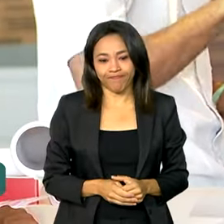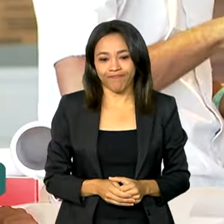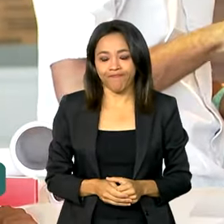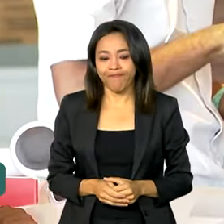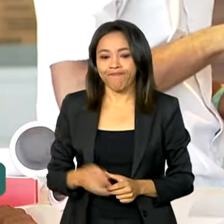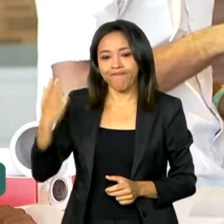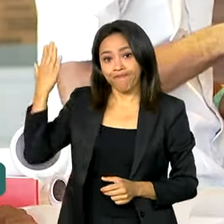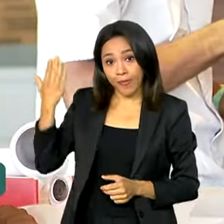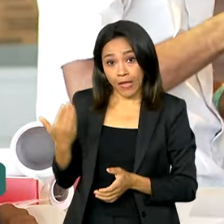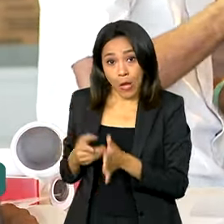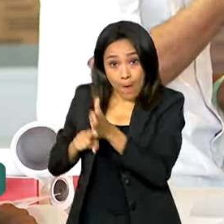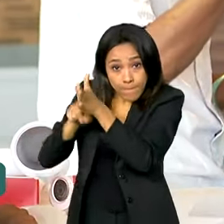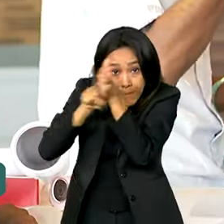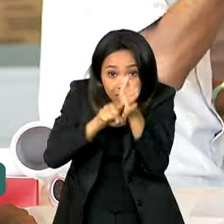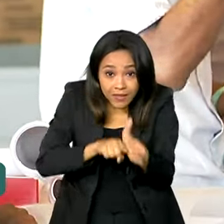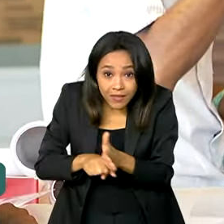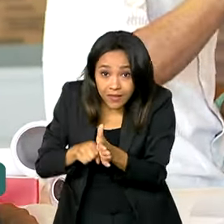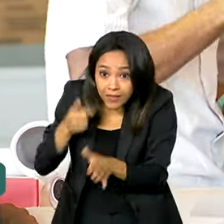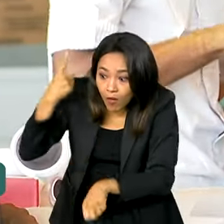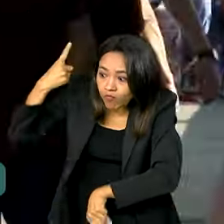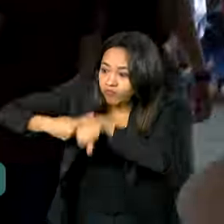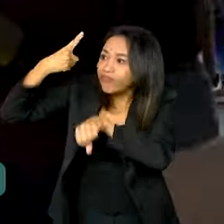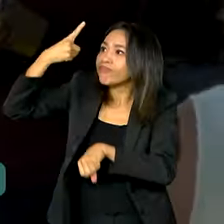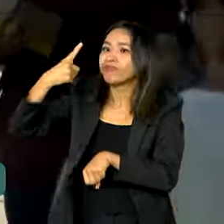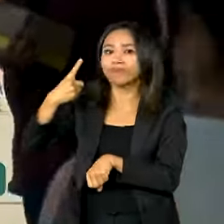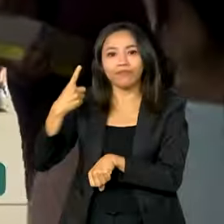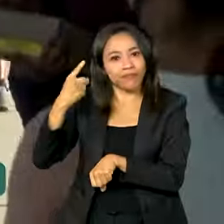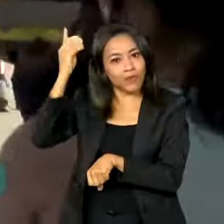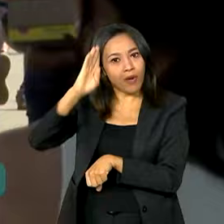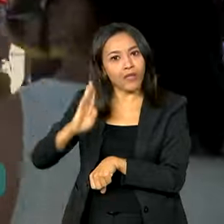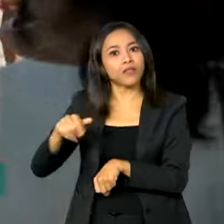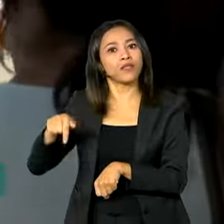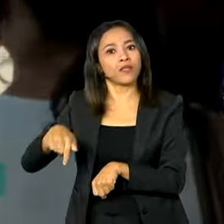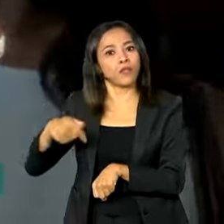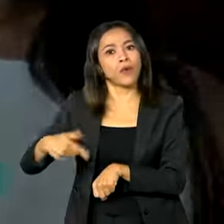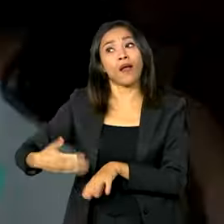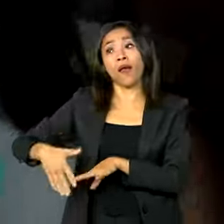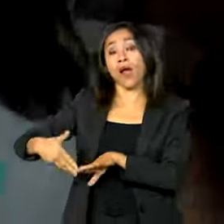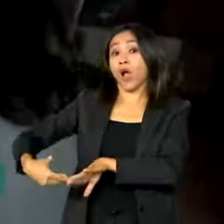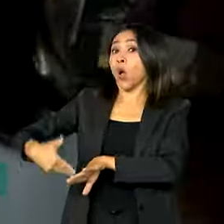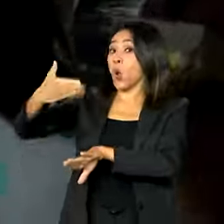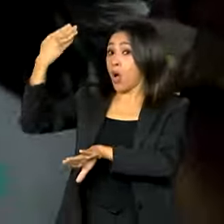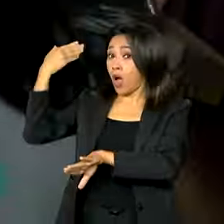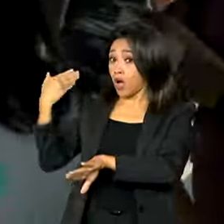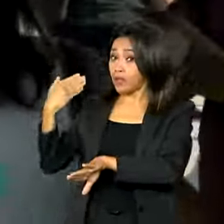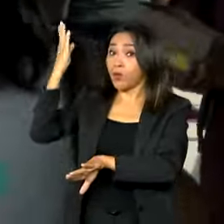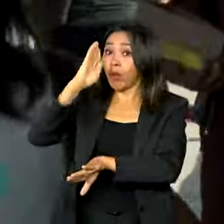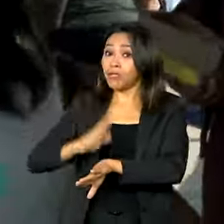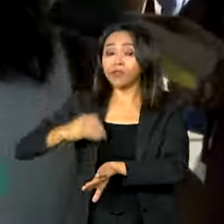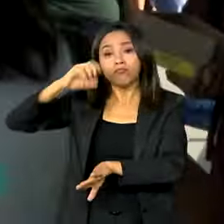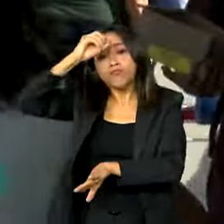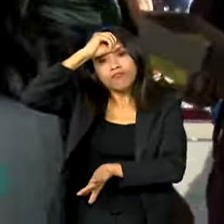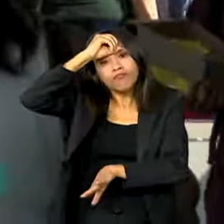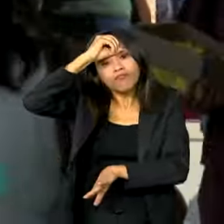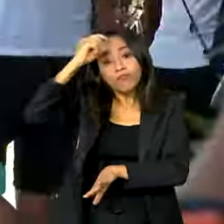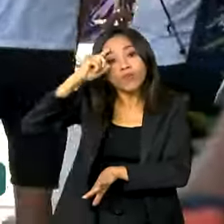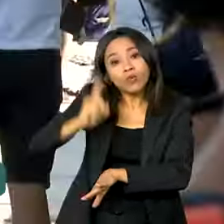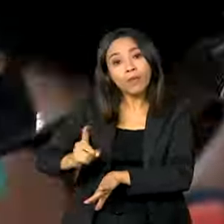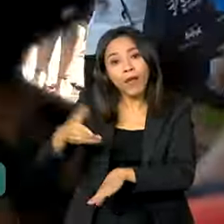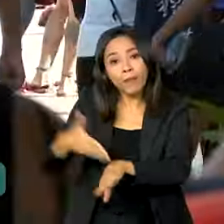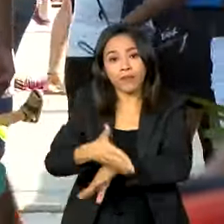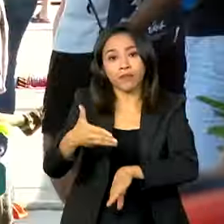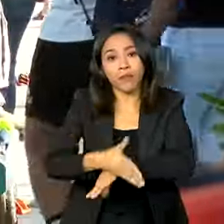O estudo é inédito no país. Até então, o Brasil não conhecia a participação dos